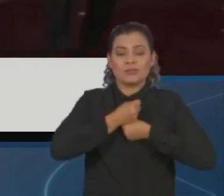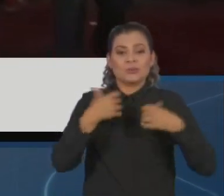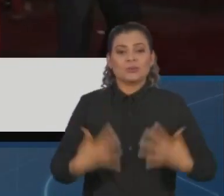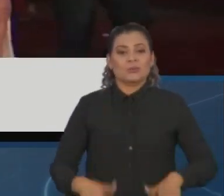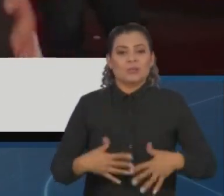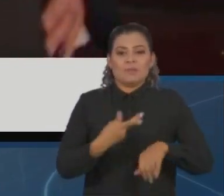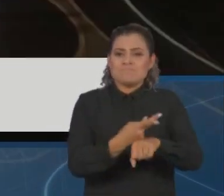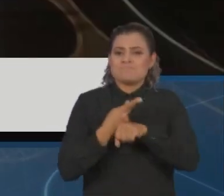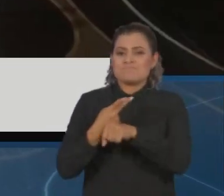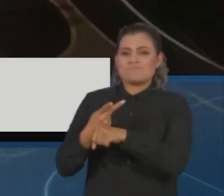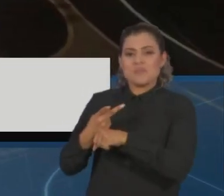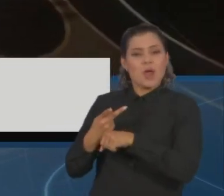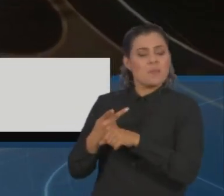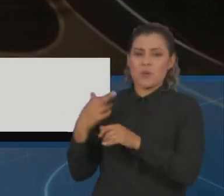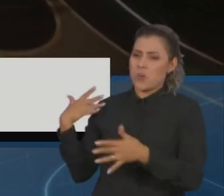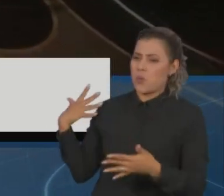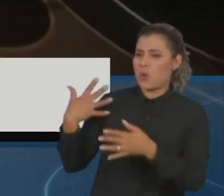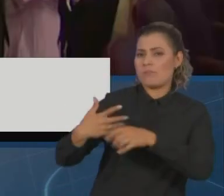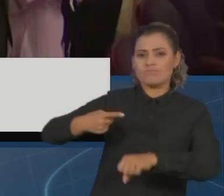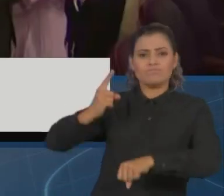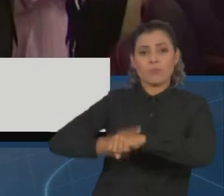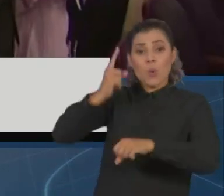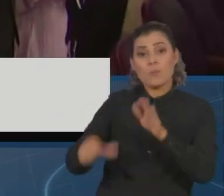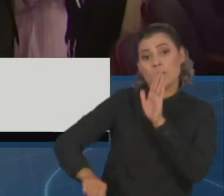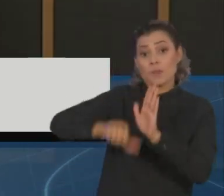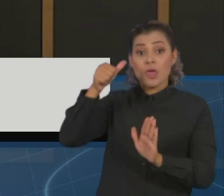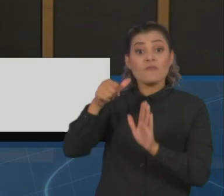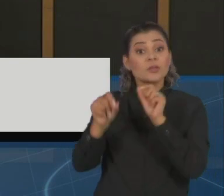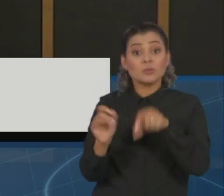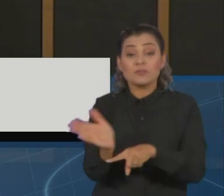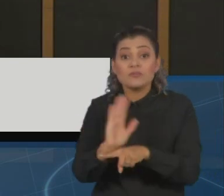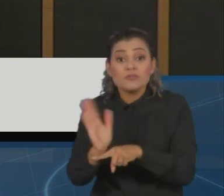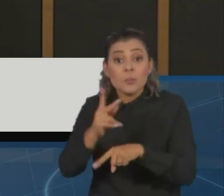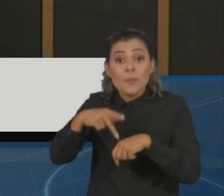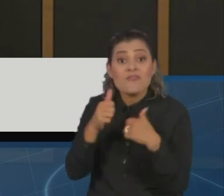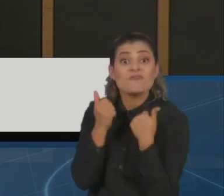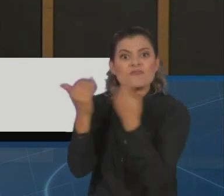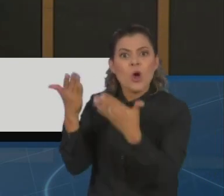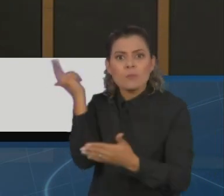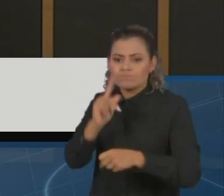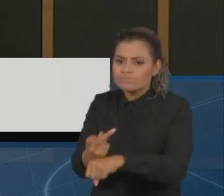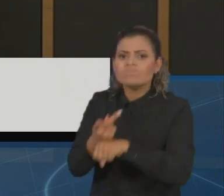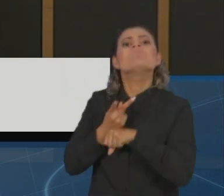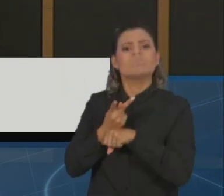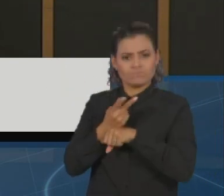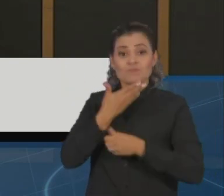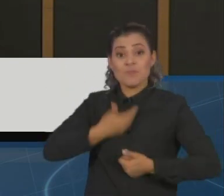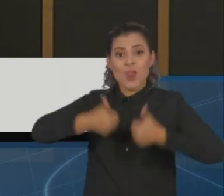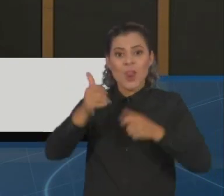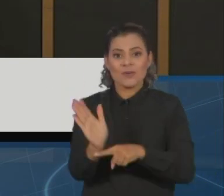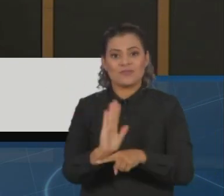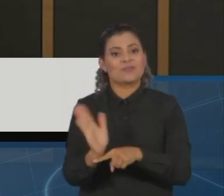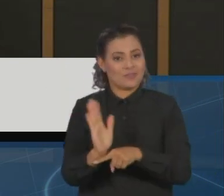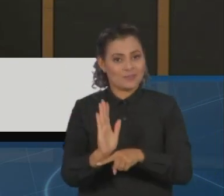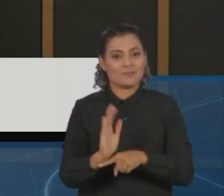premiação que entrará para a história. Pela primeira vez, longa estrangeiro leva a estatueta de melhor filme.